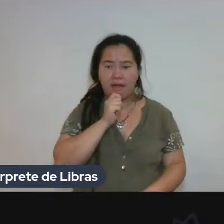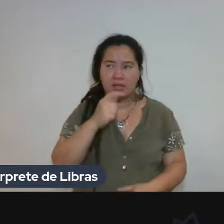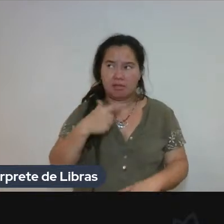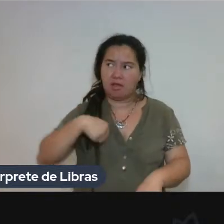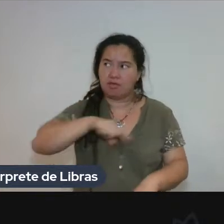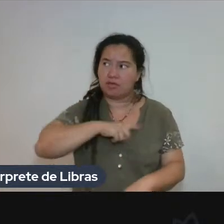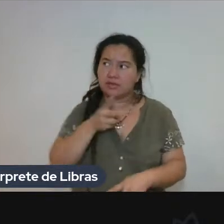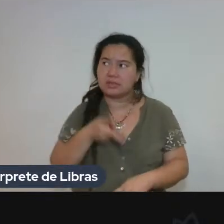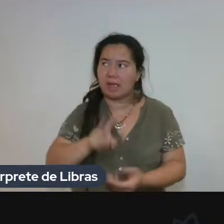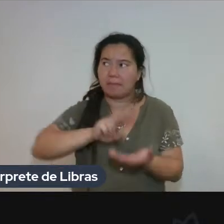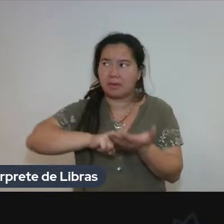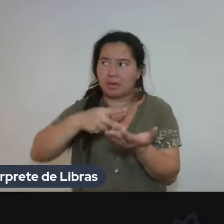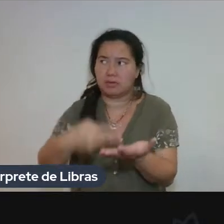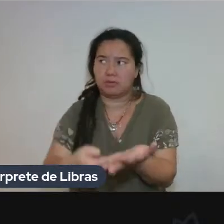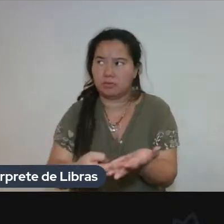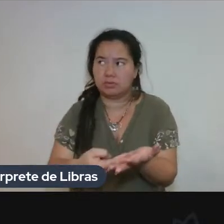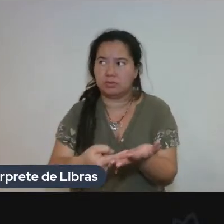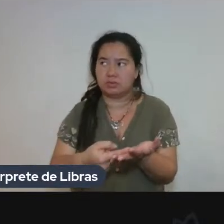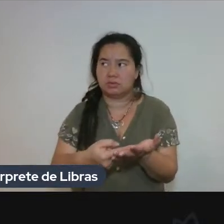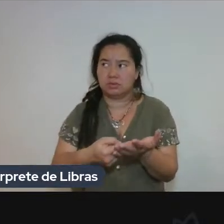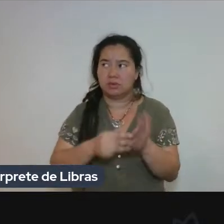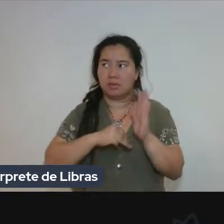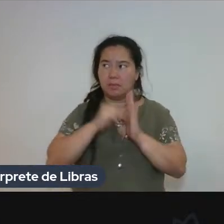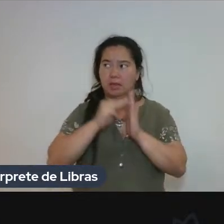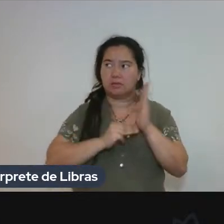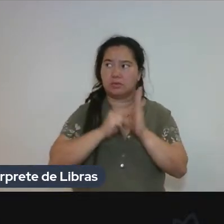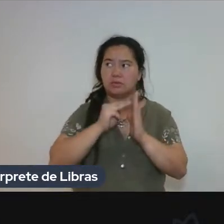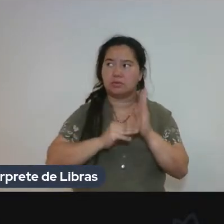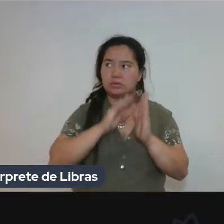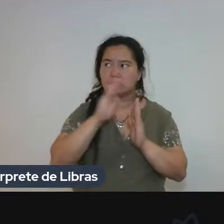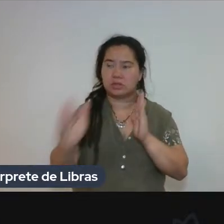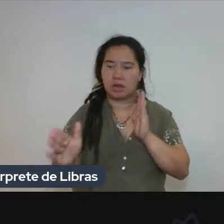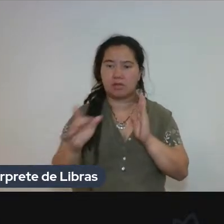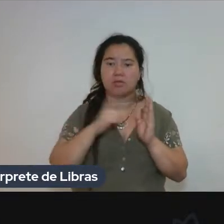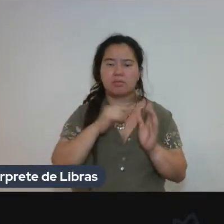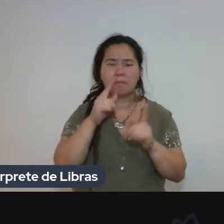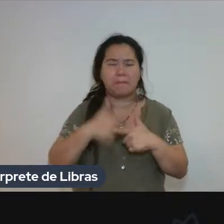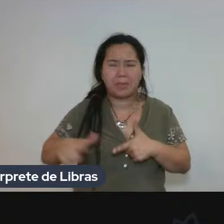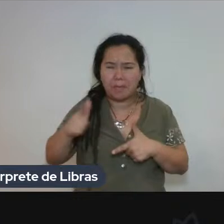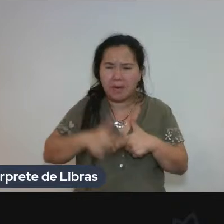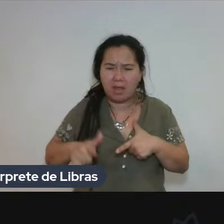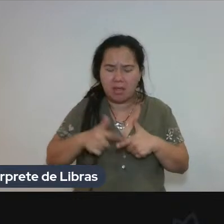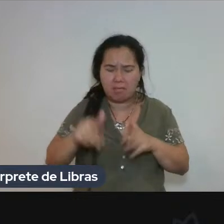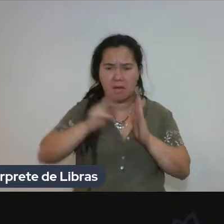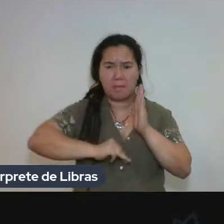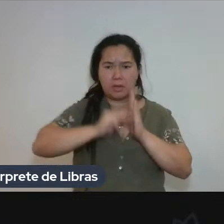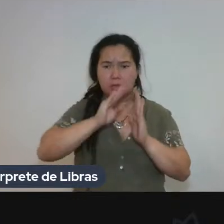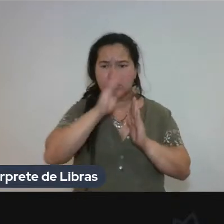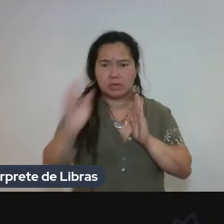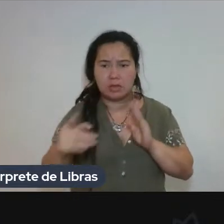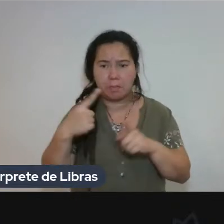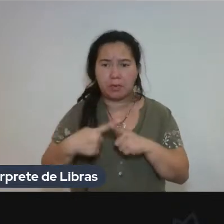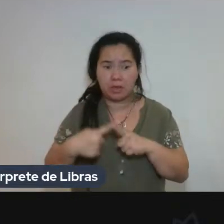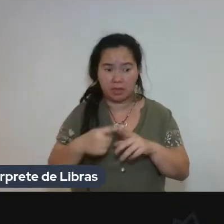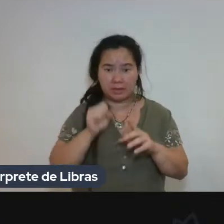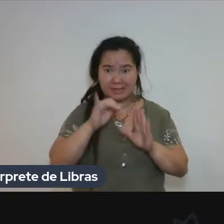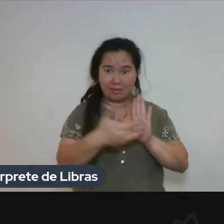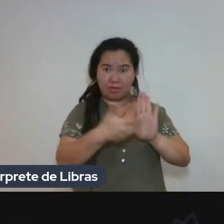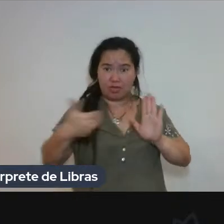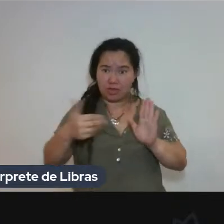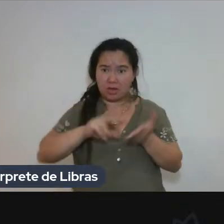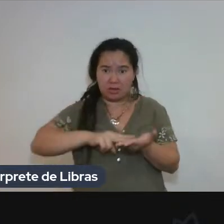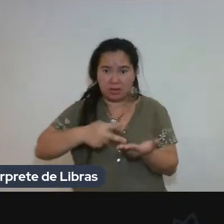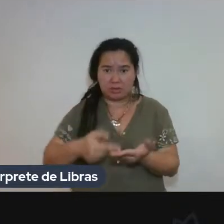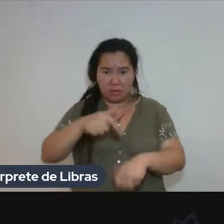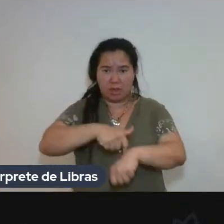de qualquer forma. O método direto, eu tenho um grande problema com método direto, porque você excluir a tradução, tipo assim,